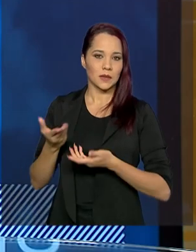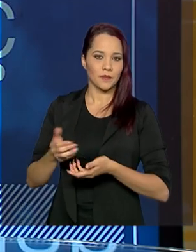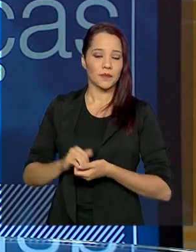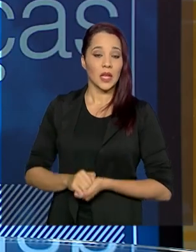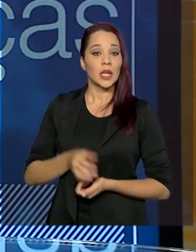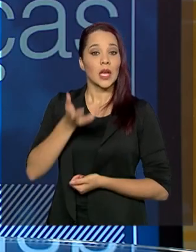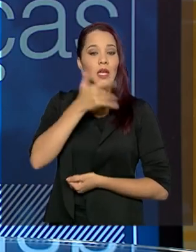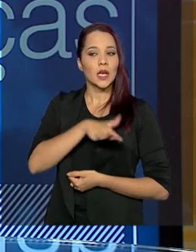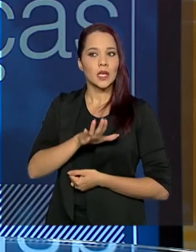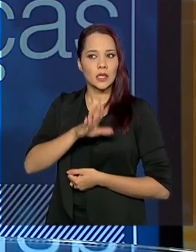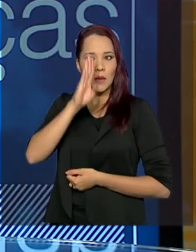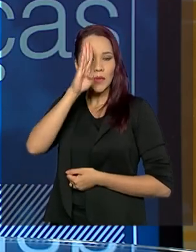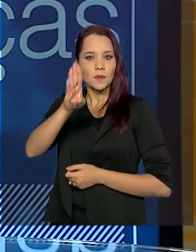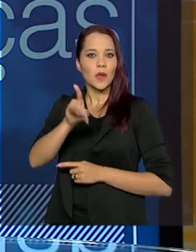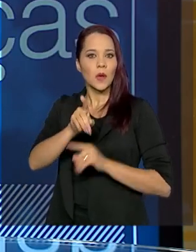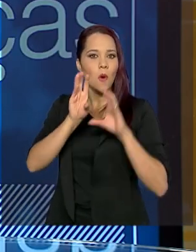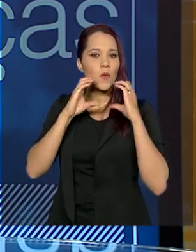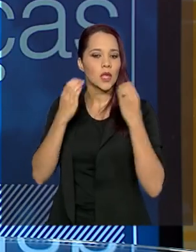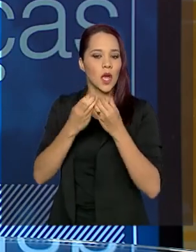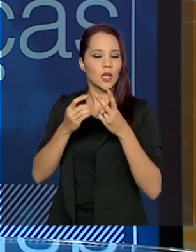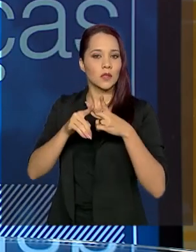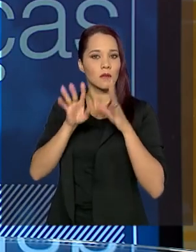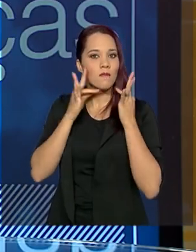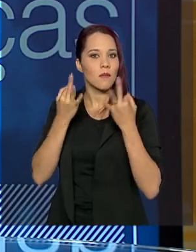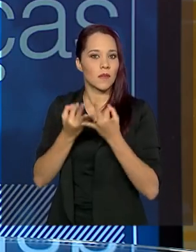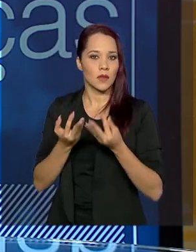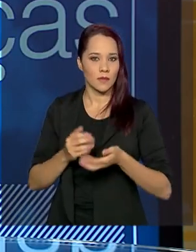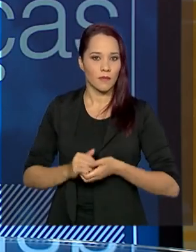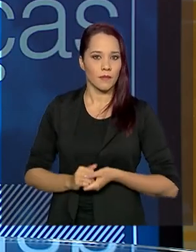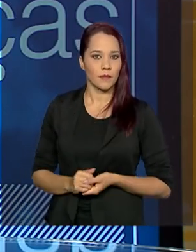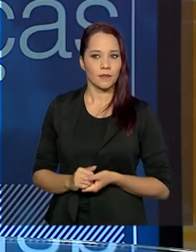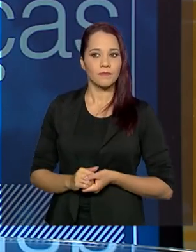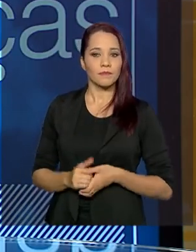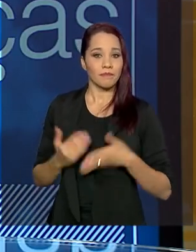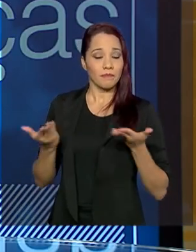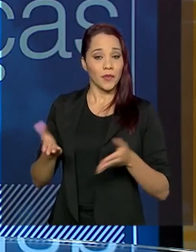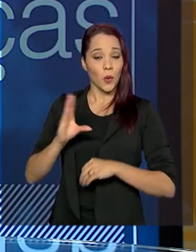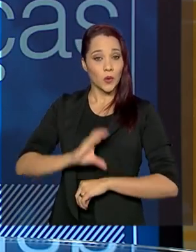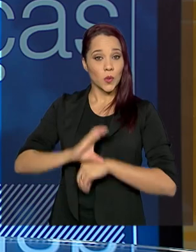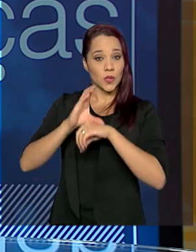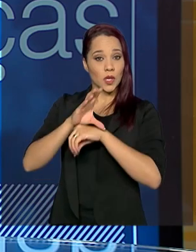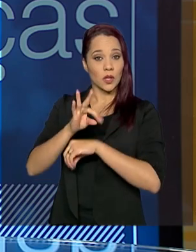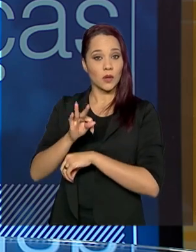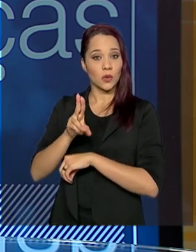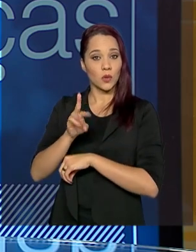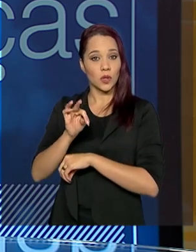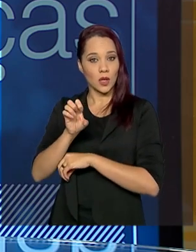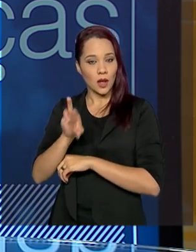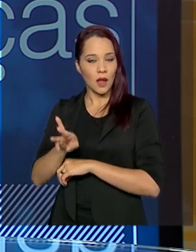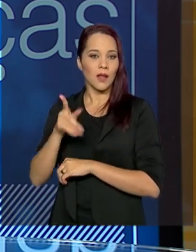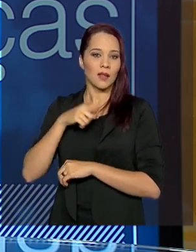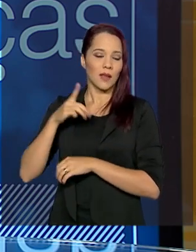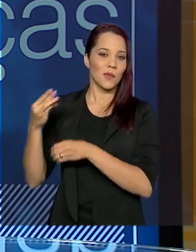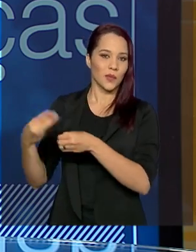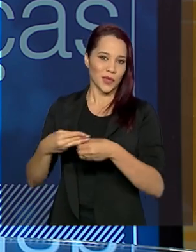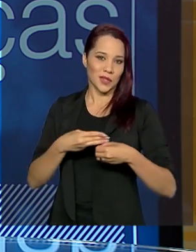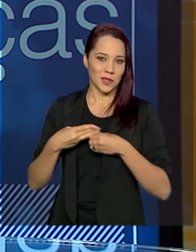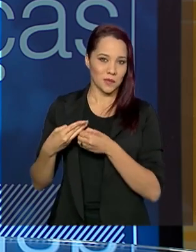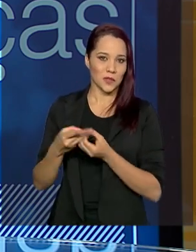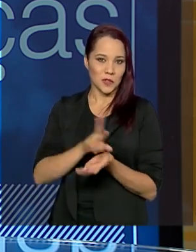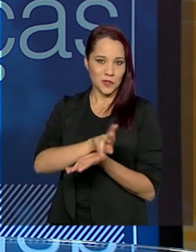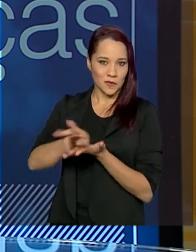Porque a criança está lá na ponta, está na comunidade, está na família. Então, os conselhos tutelares estão nos municípios, né?